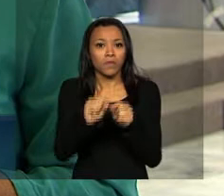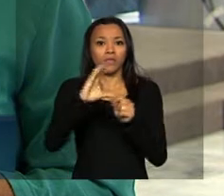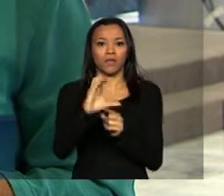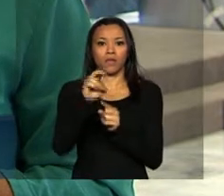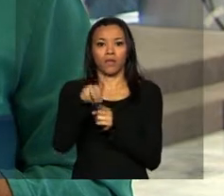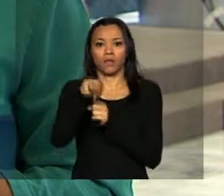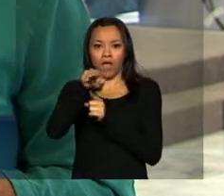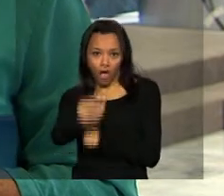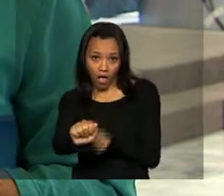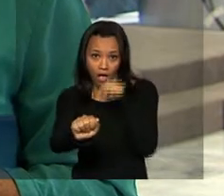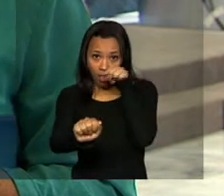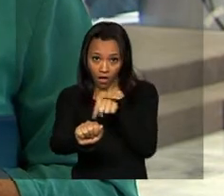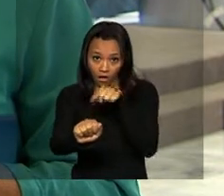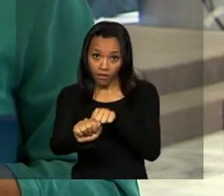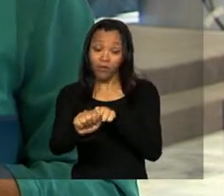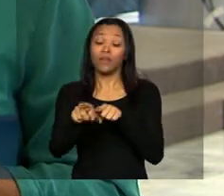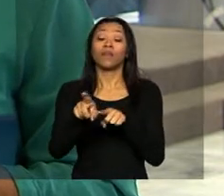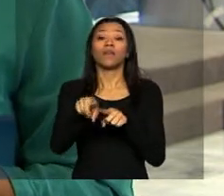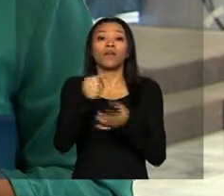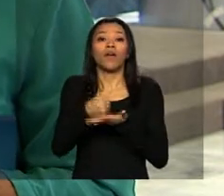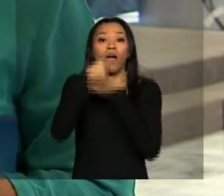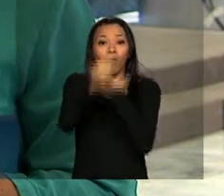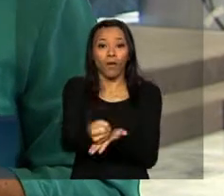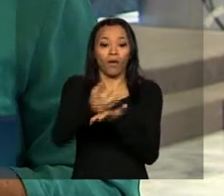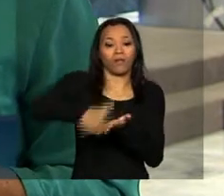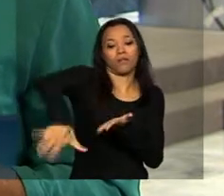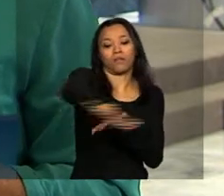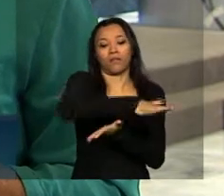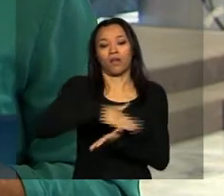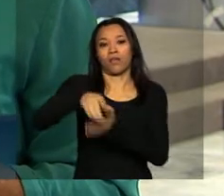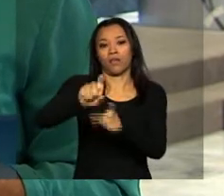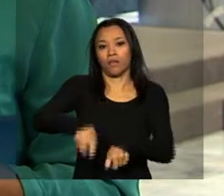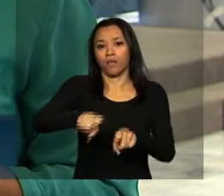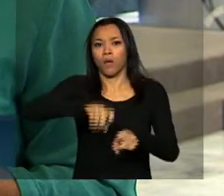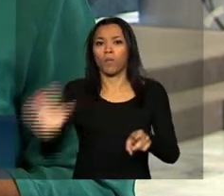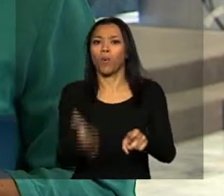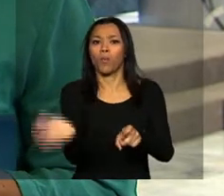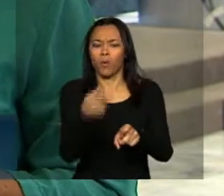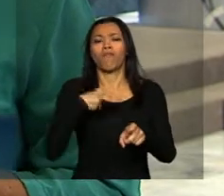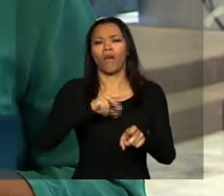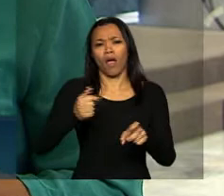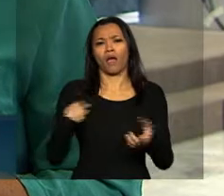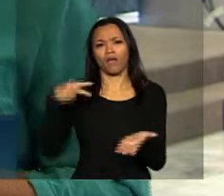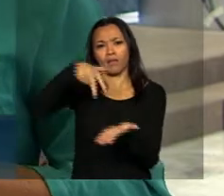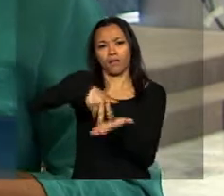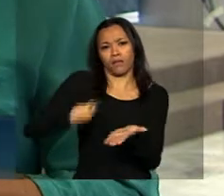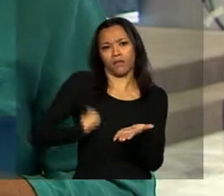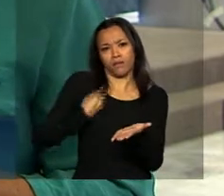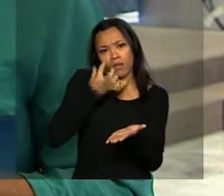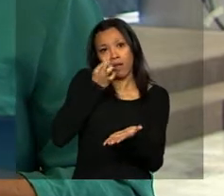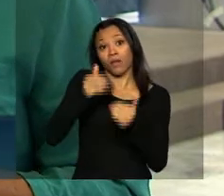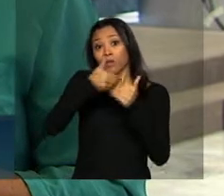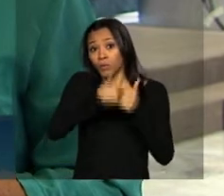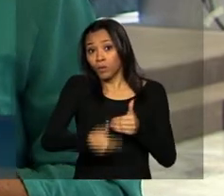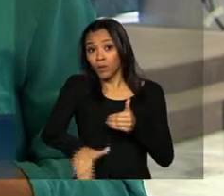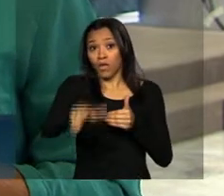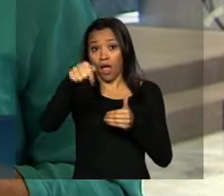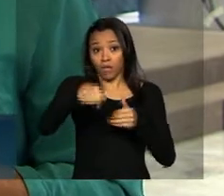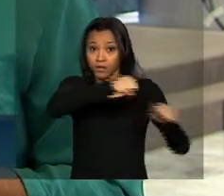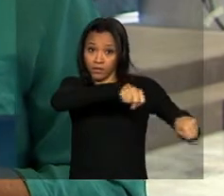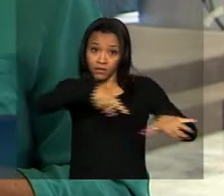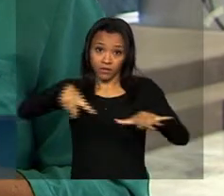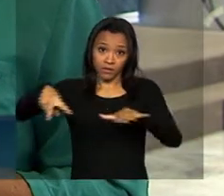da Agricultura e Entidades Ligadas ao Agronegócio também estarão presentes nesta cerimônia. Durante esta semana,